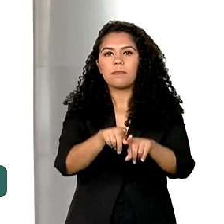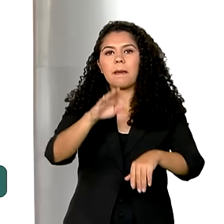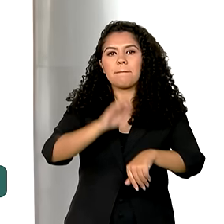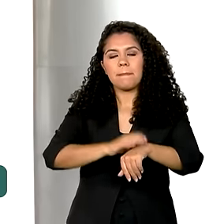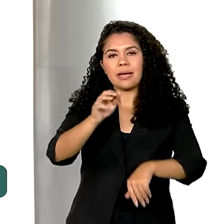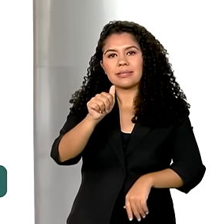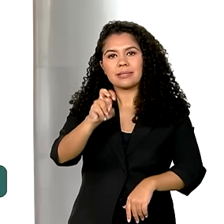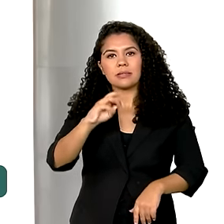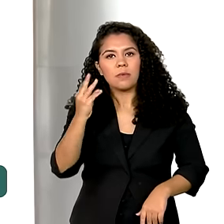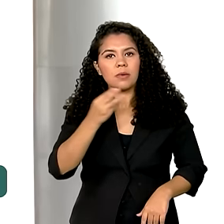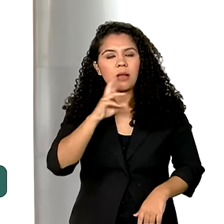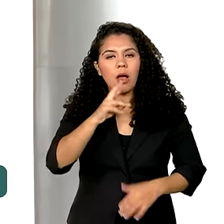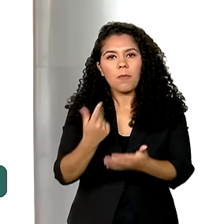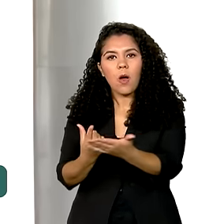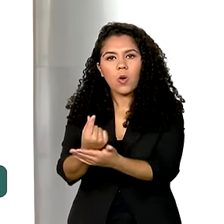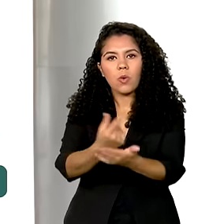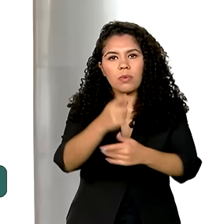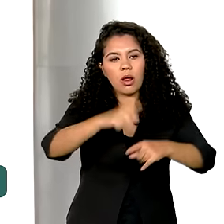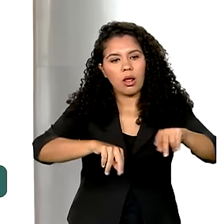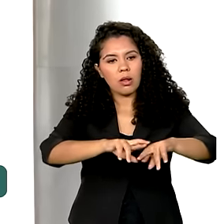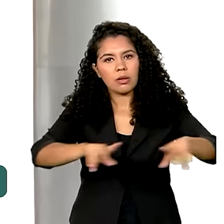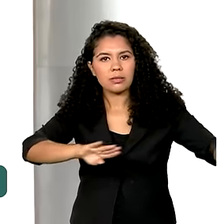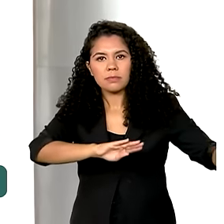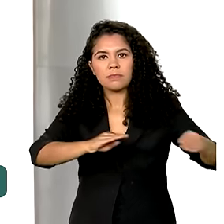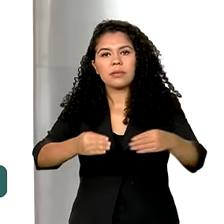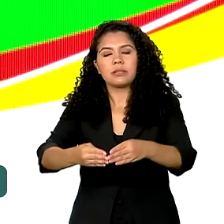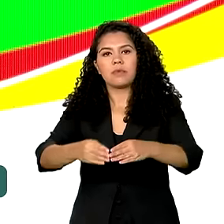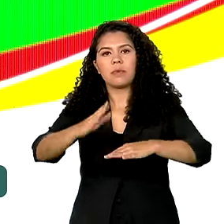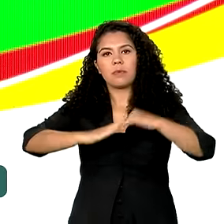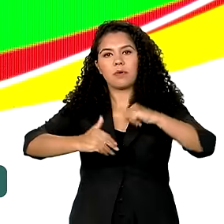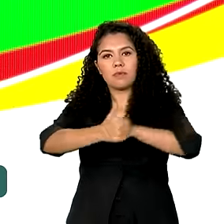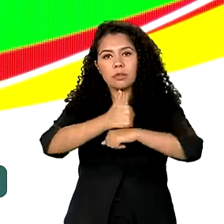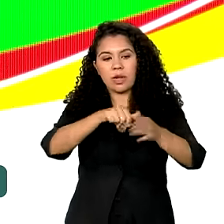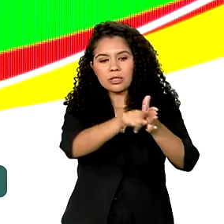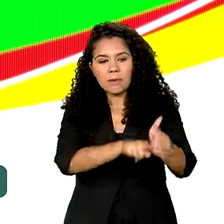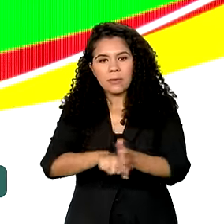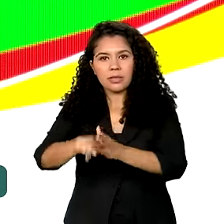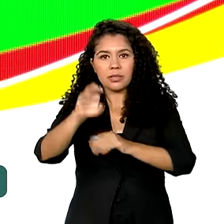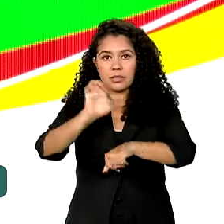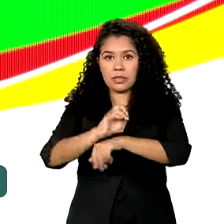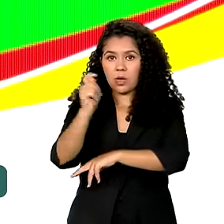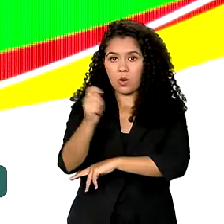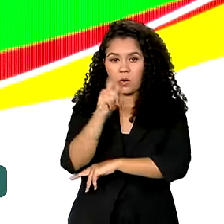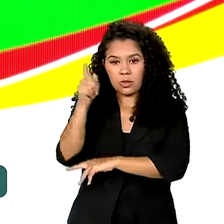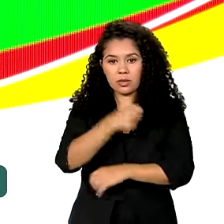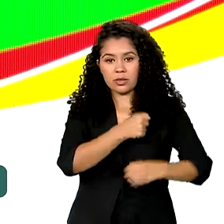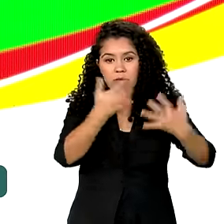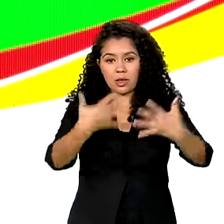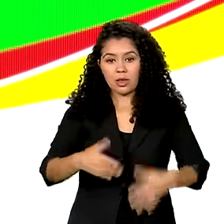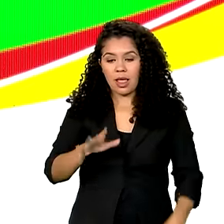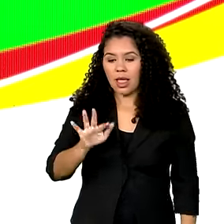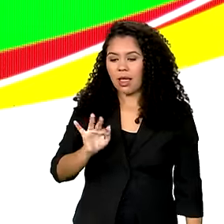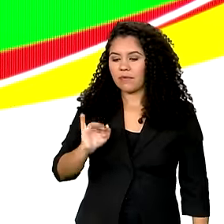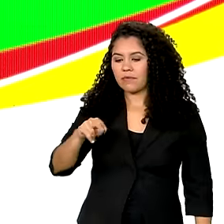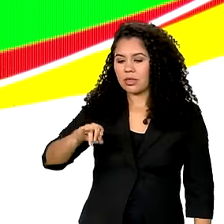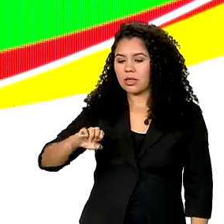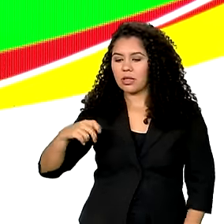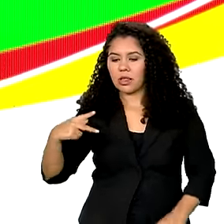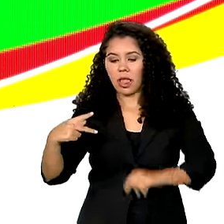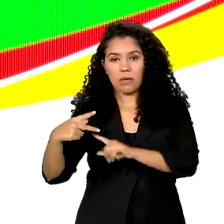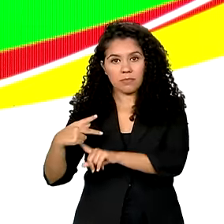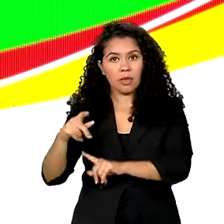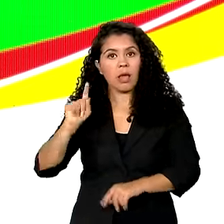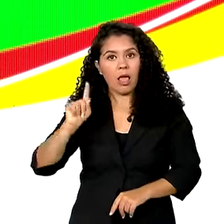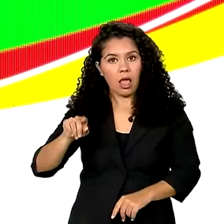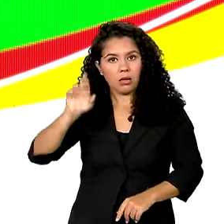emergenciais de equipamentos para pesquisadores gaúchos. Isso é feito com recursos da FINEP via as operadoras do